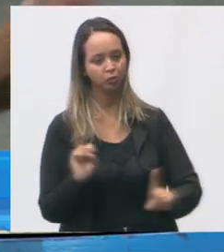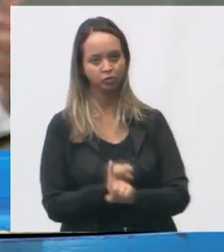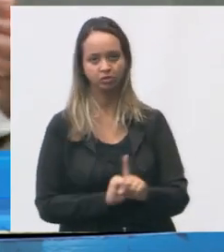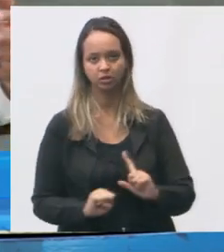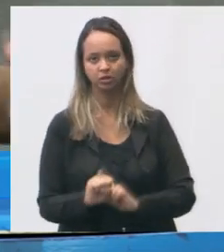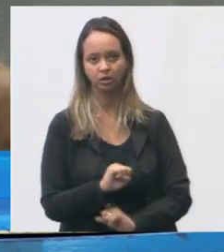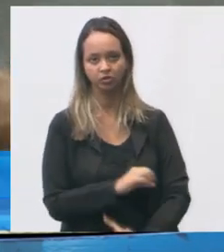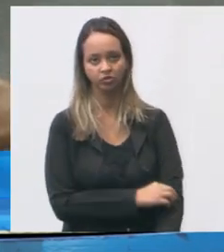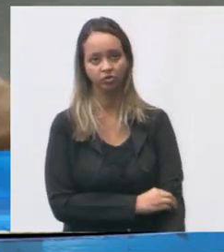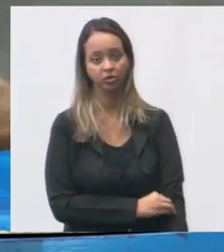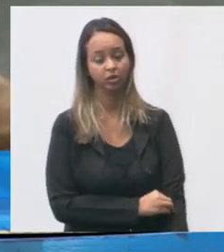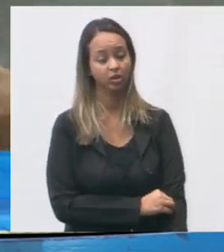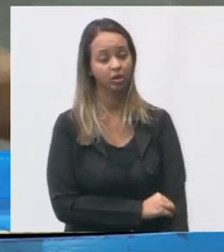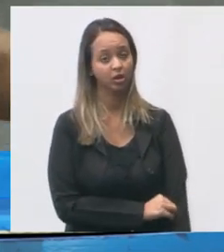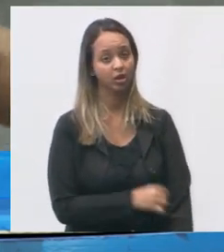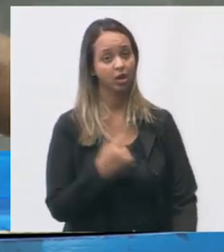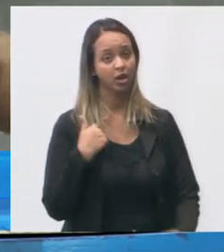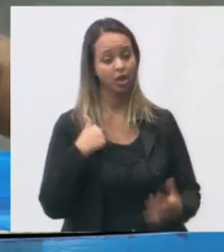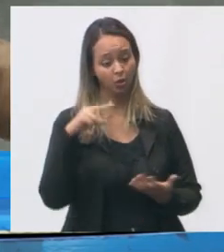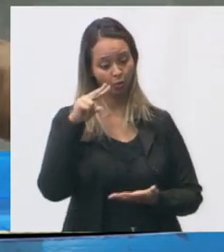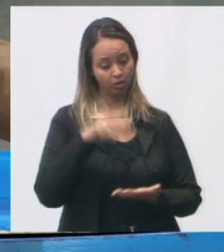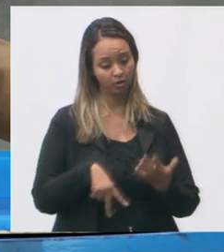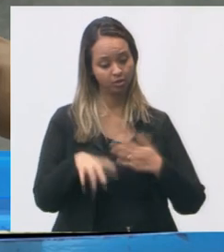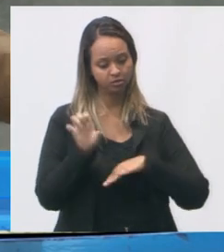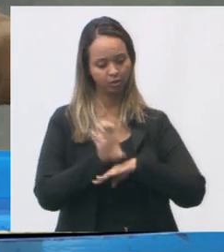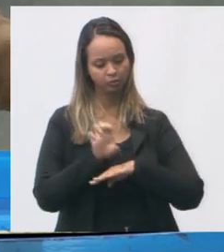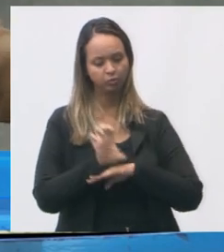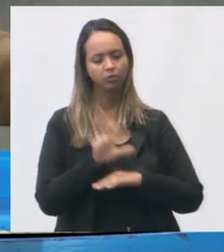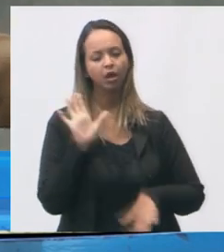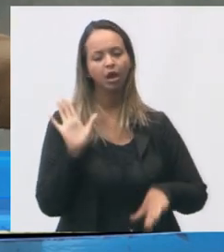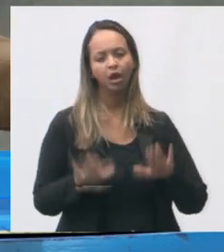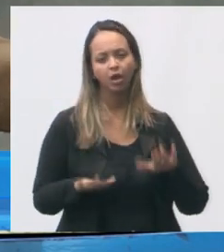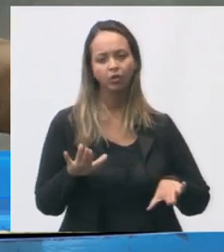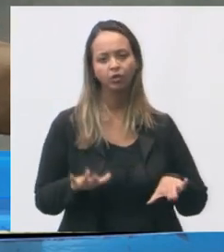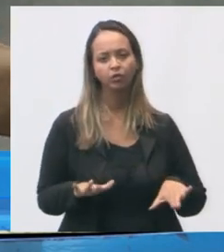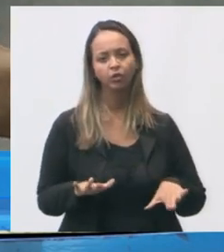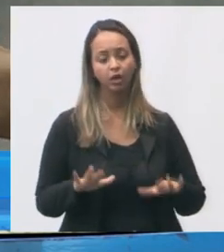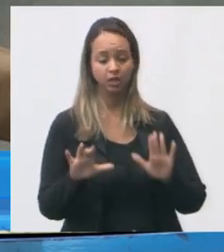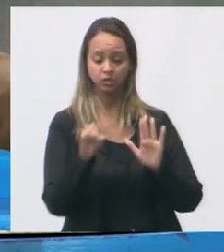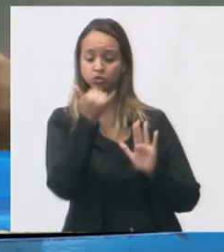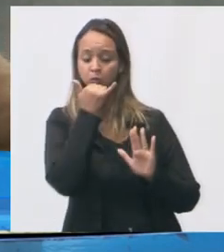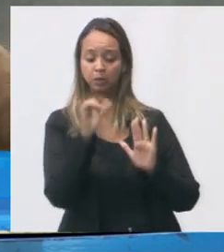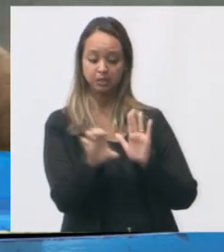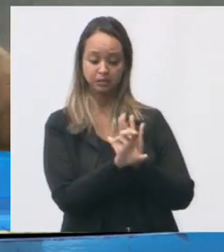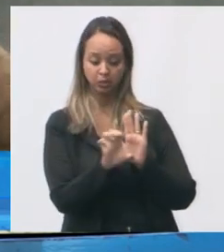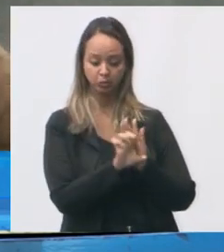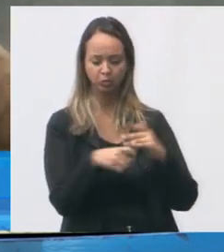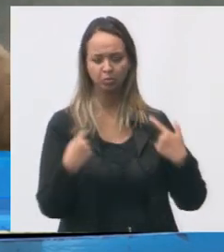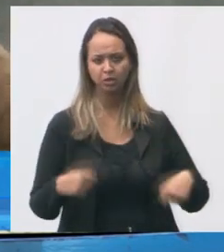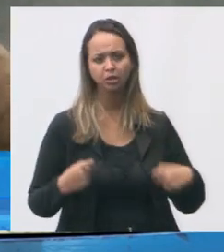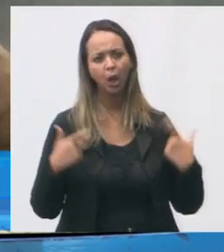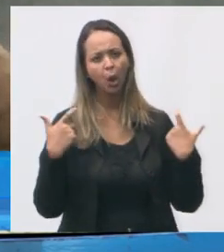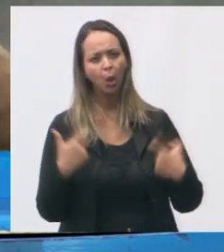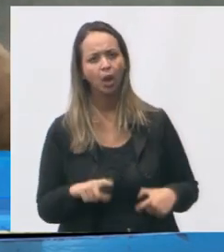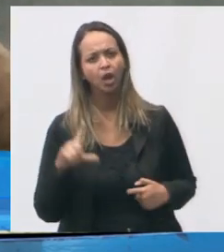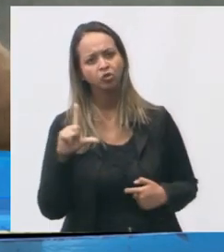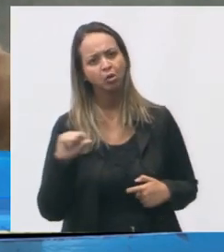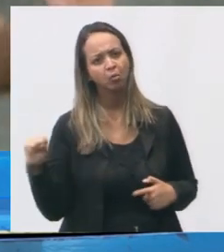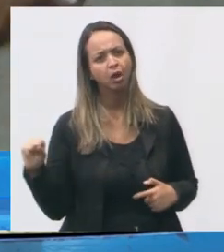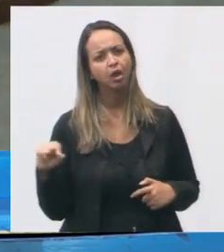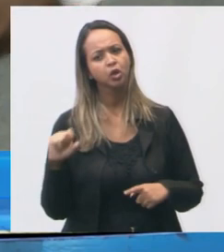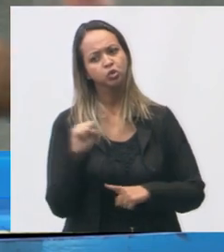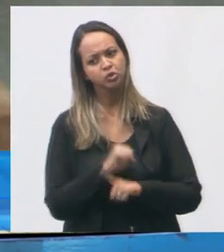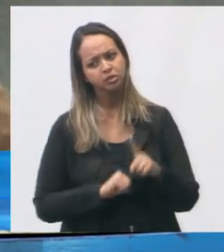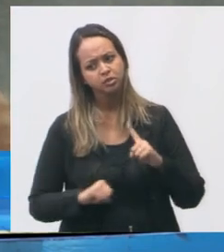Eu li o estatuto. Tem determinadas coisas que você tem que colocar em locais específicos. Você pode escolher, pode ser rede social,